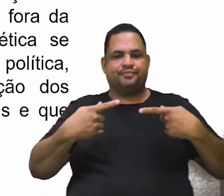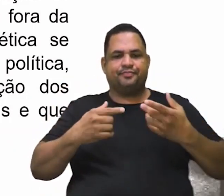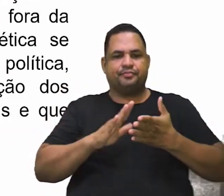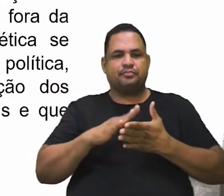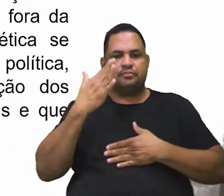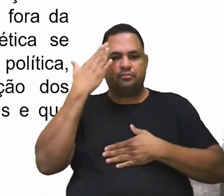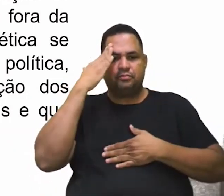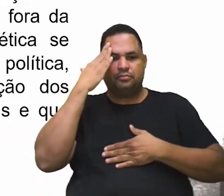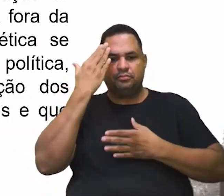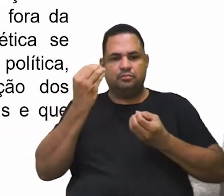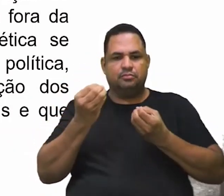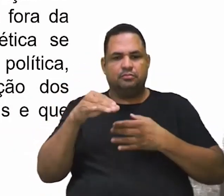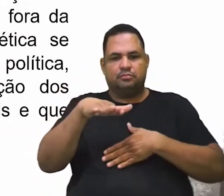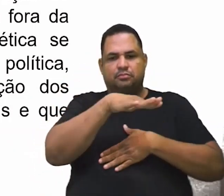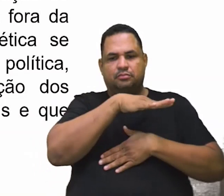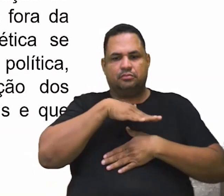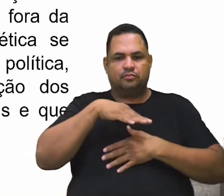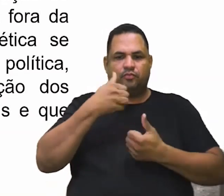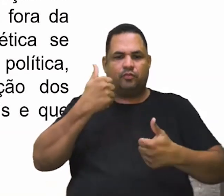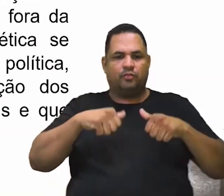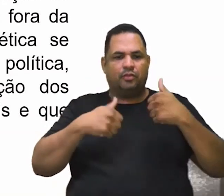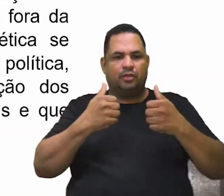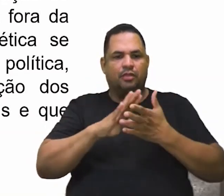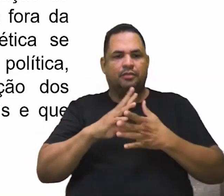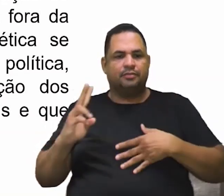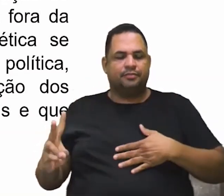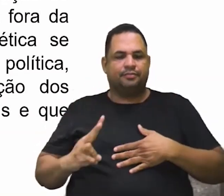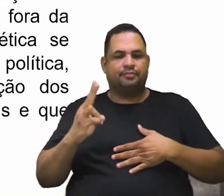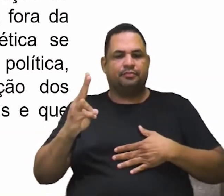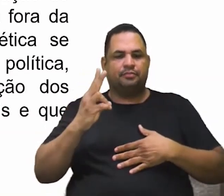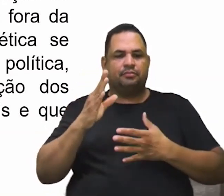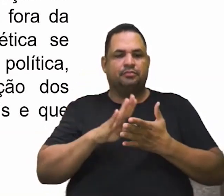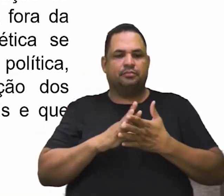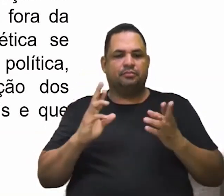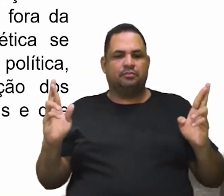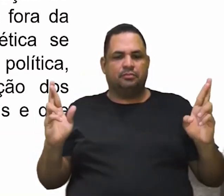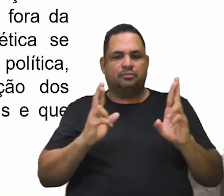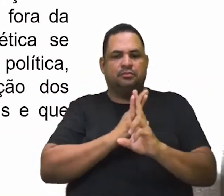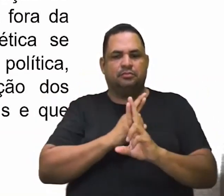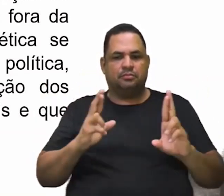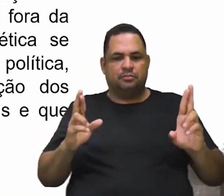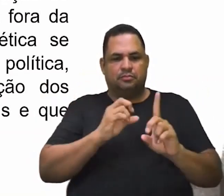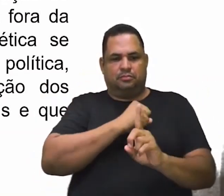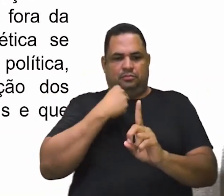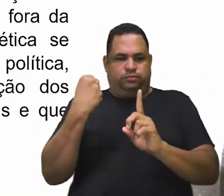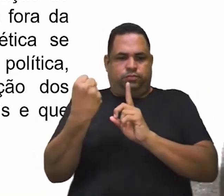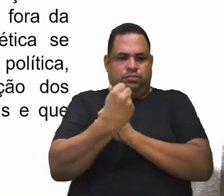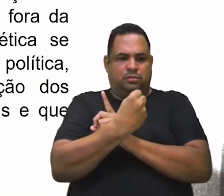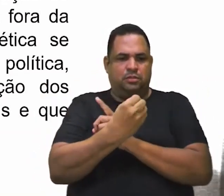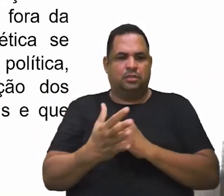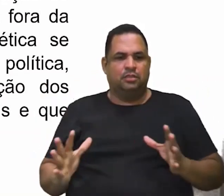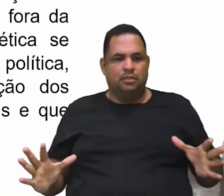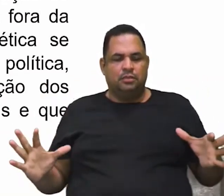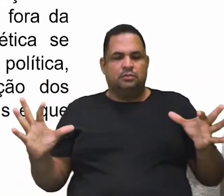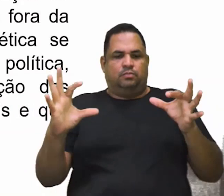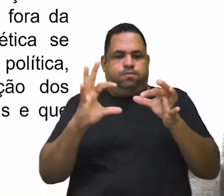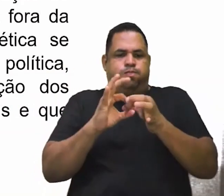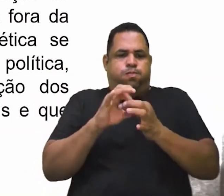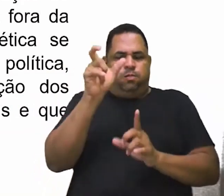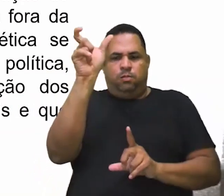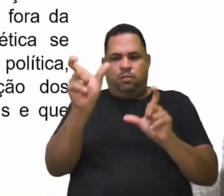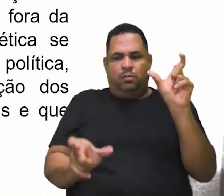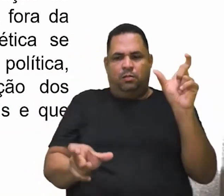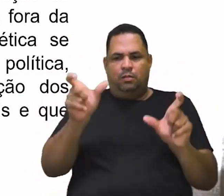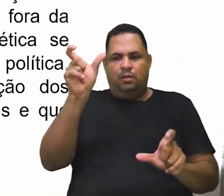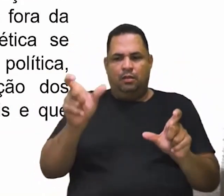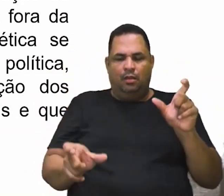entendida esta como a área de avaliação dos valores que atravessam as relações sociais e